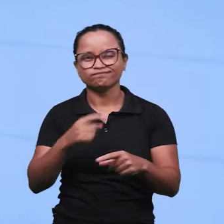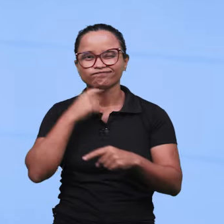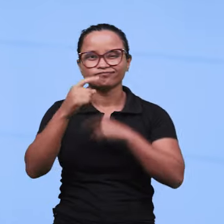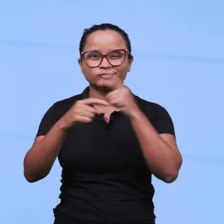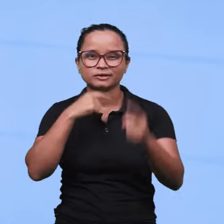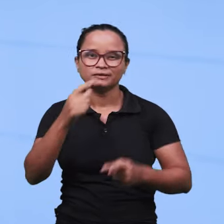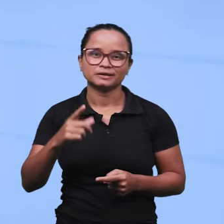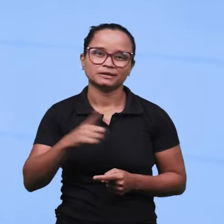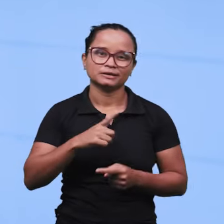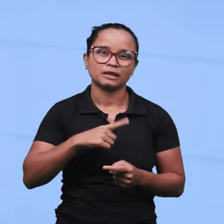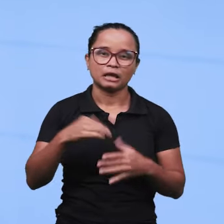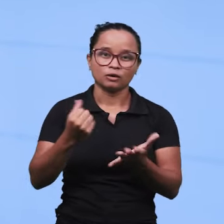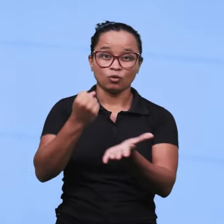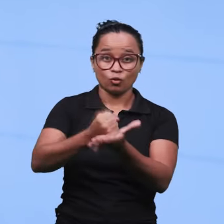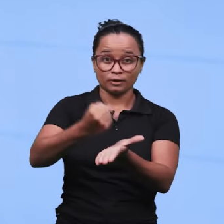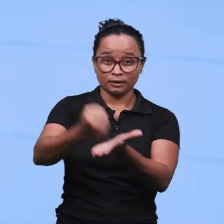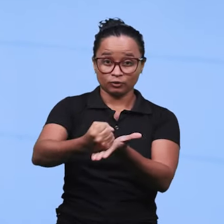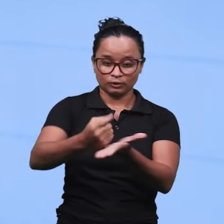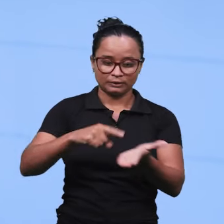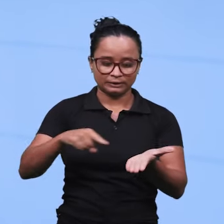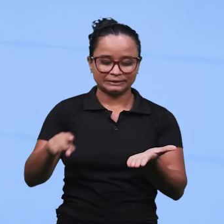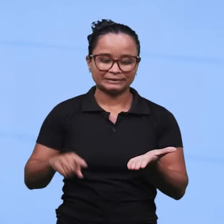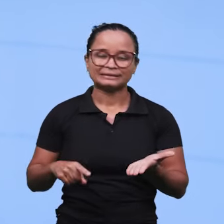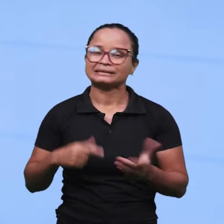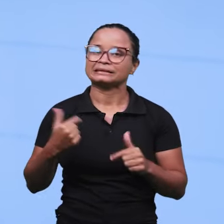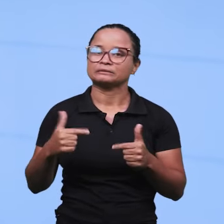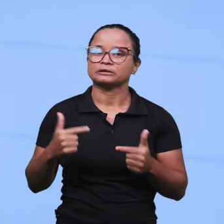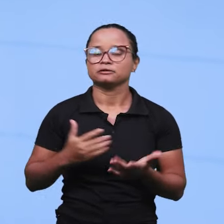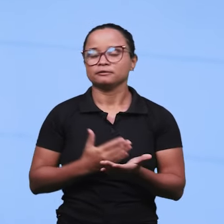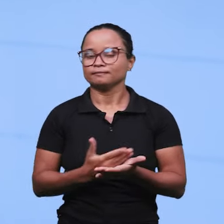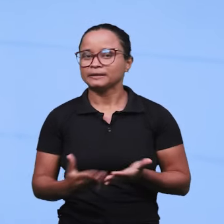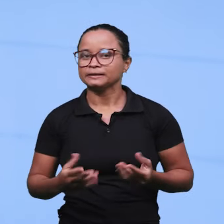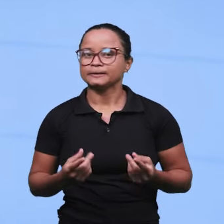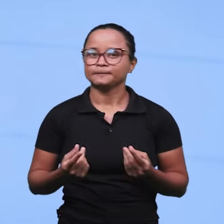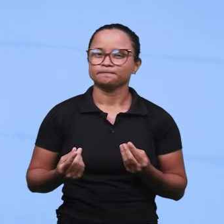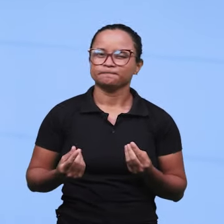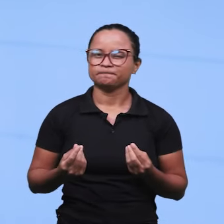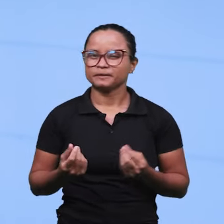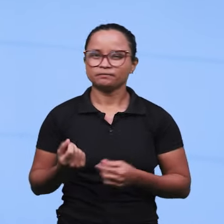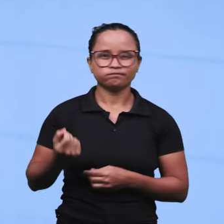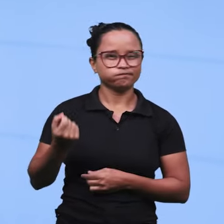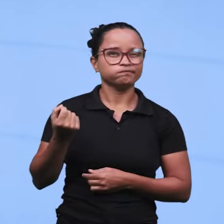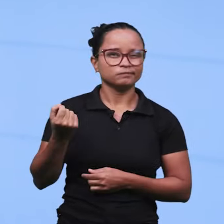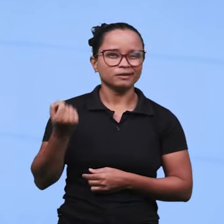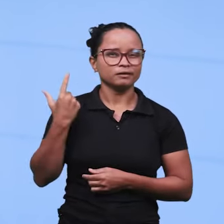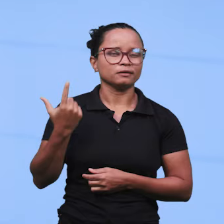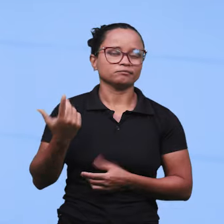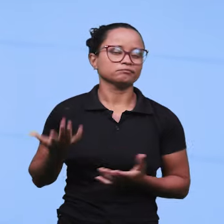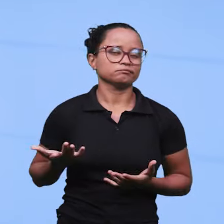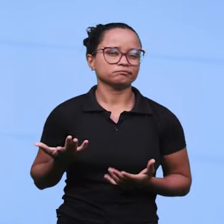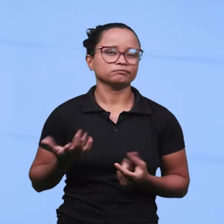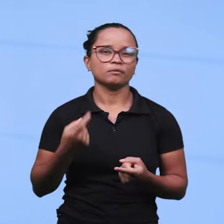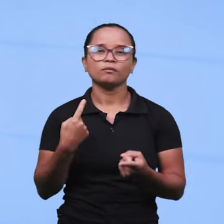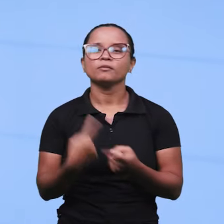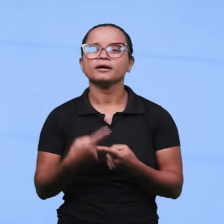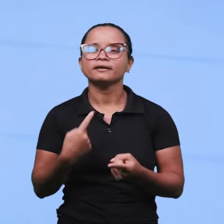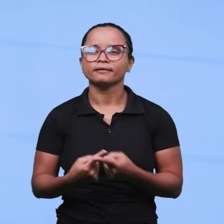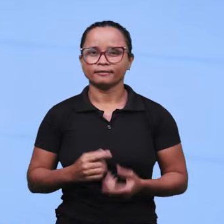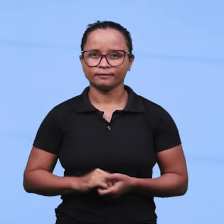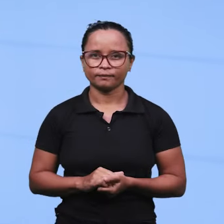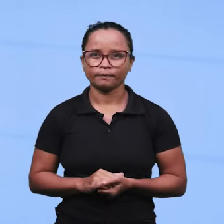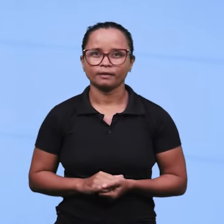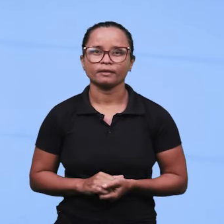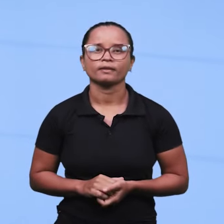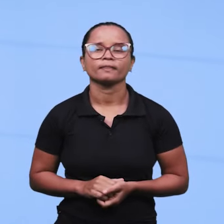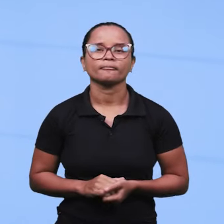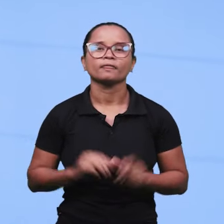o contrato de trabalho já inicia de uma forma um pouco estranha, vamos dizer assim. Por quê? Porque, na